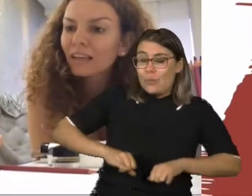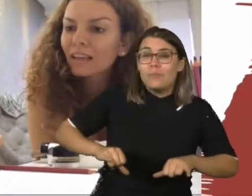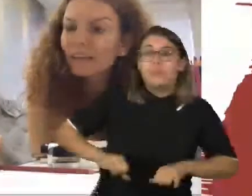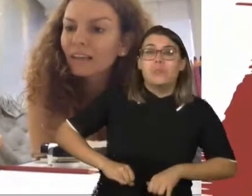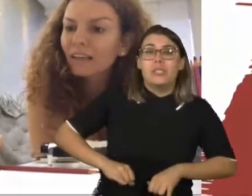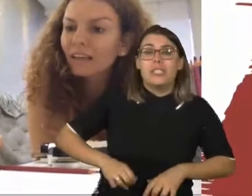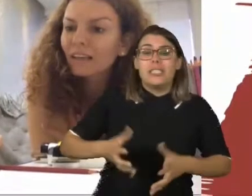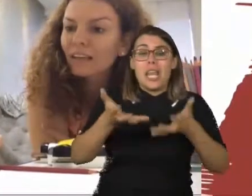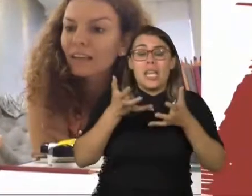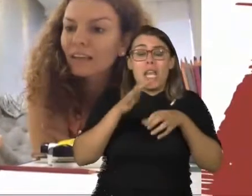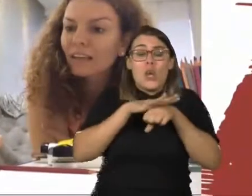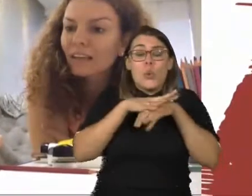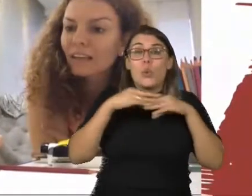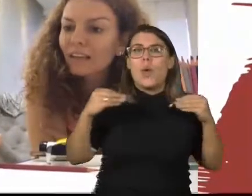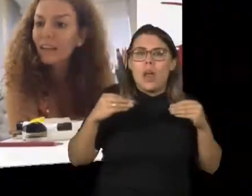de se curar.